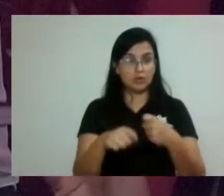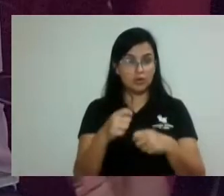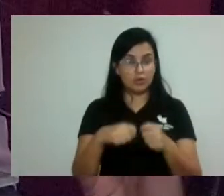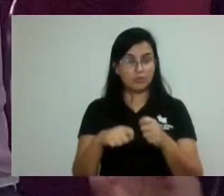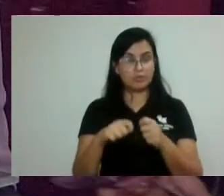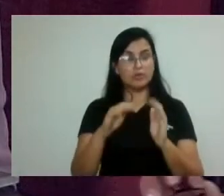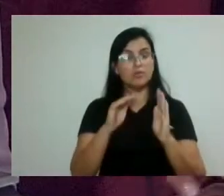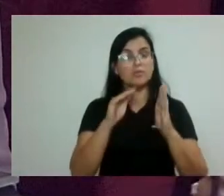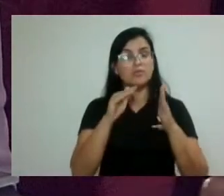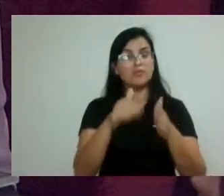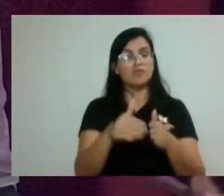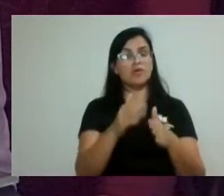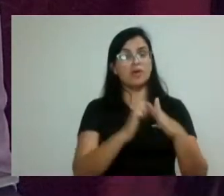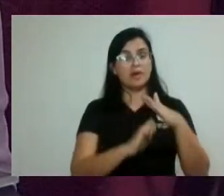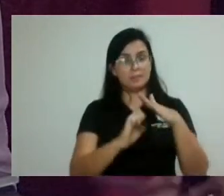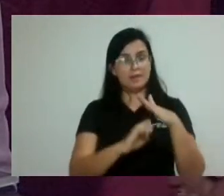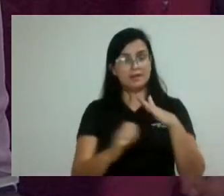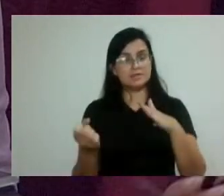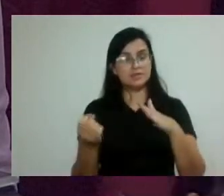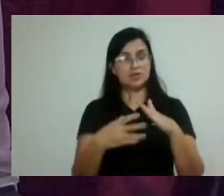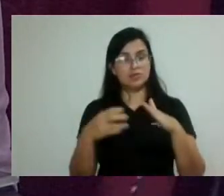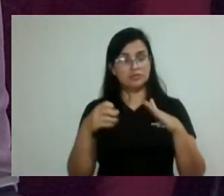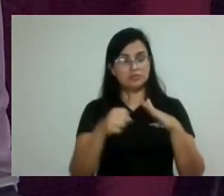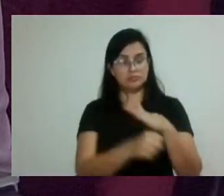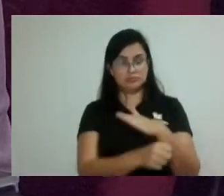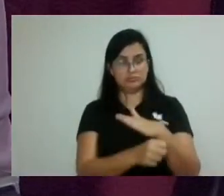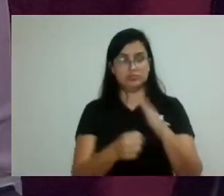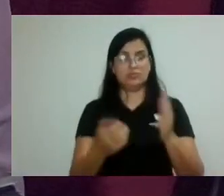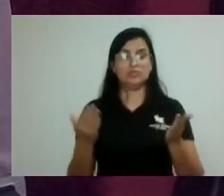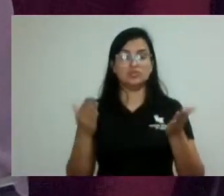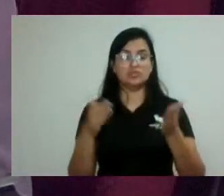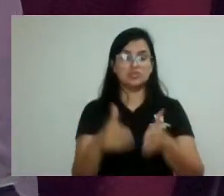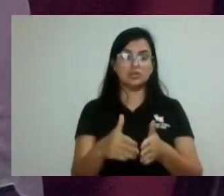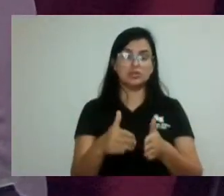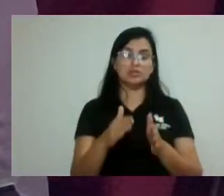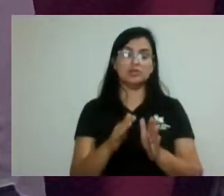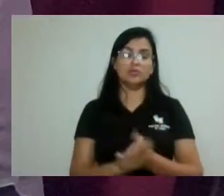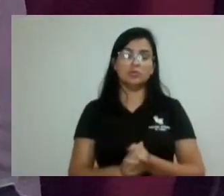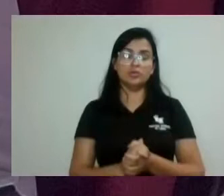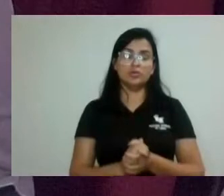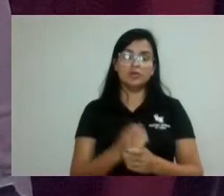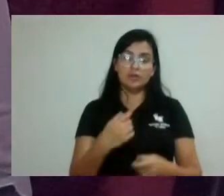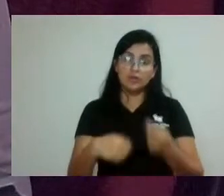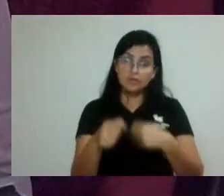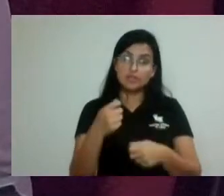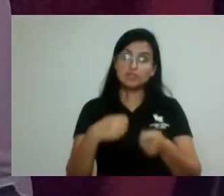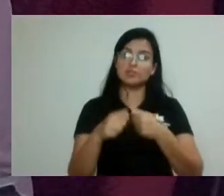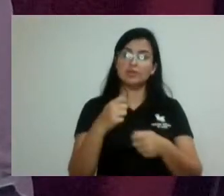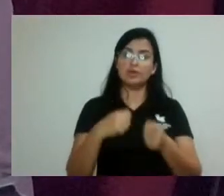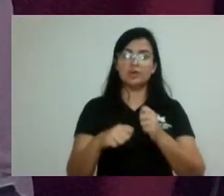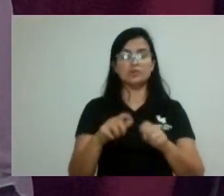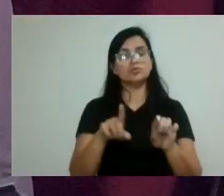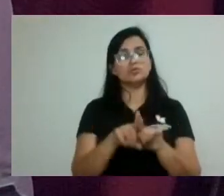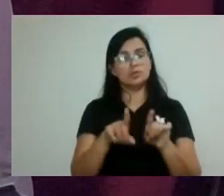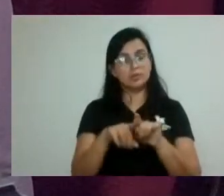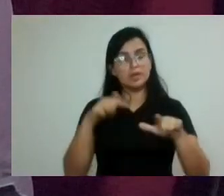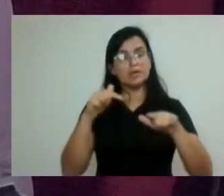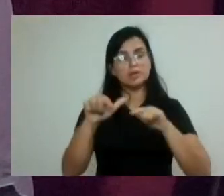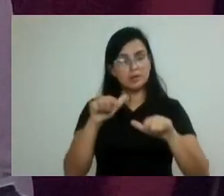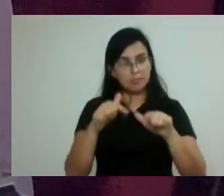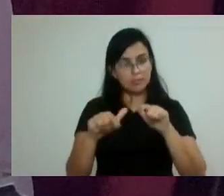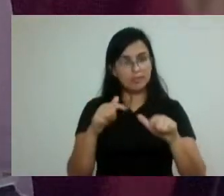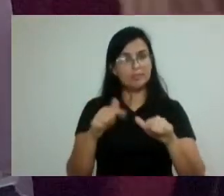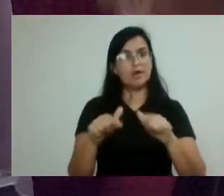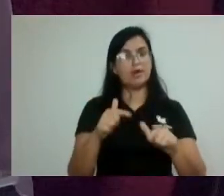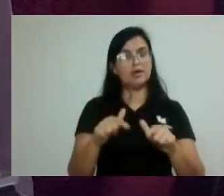forma de promover a atração de investimentos produtivos geradores de empregos, rendas e